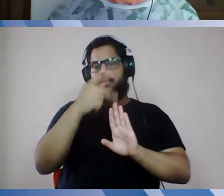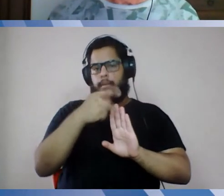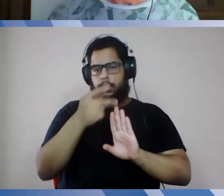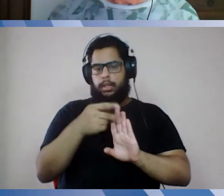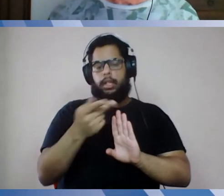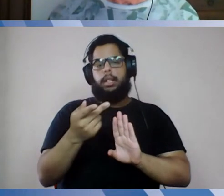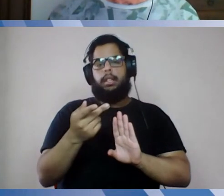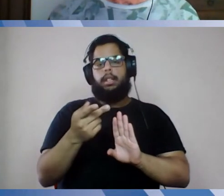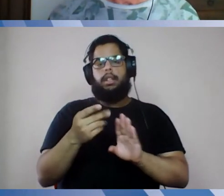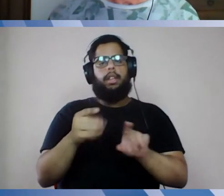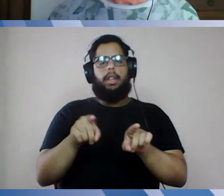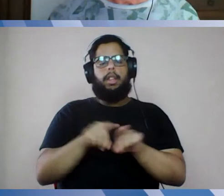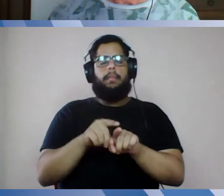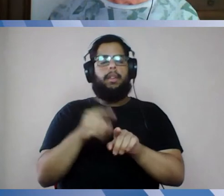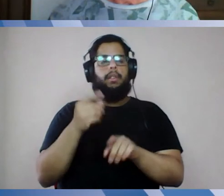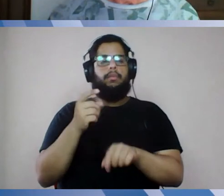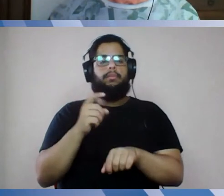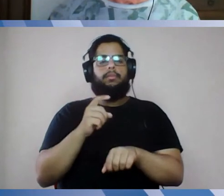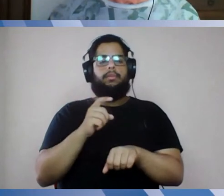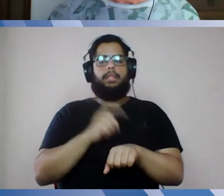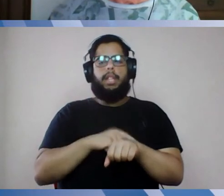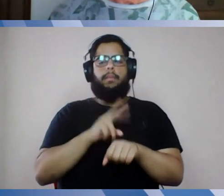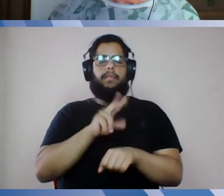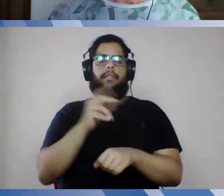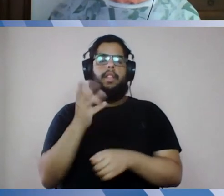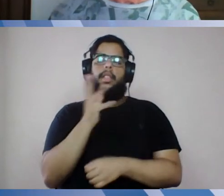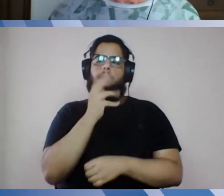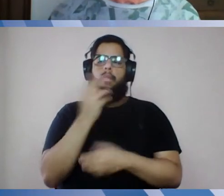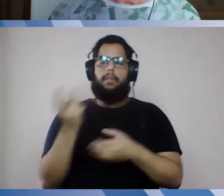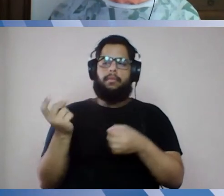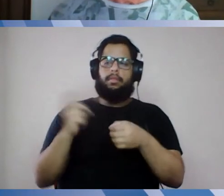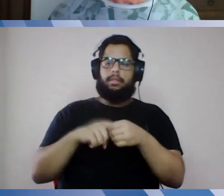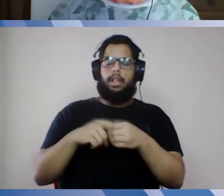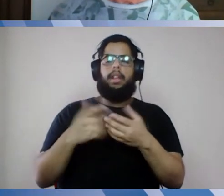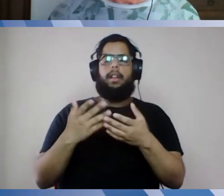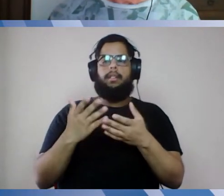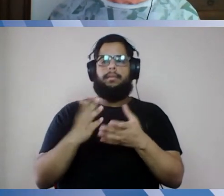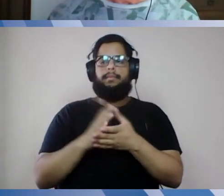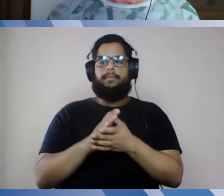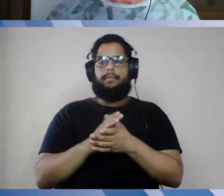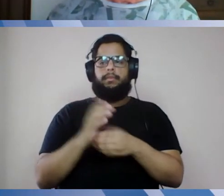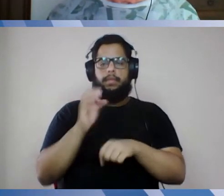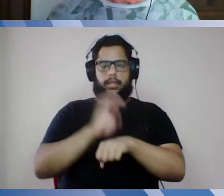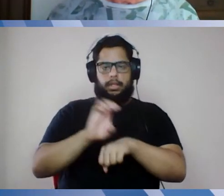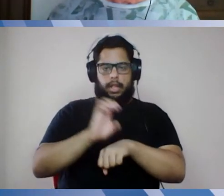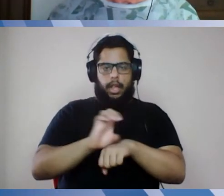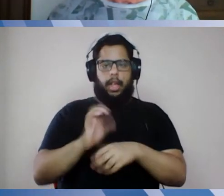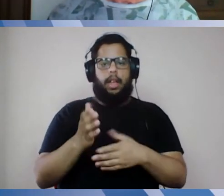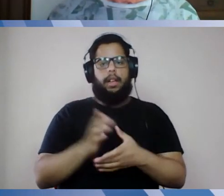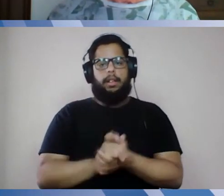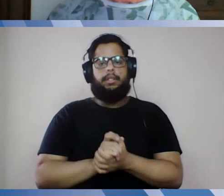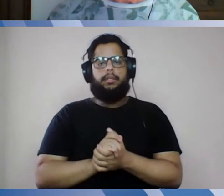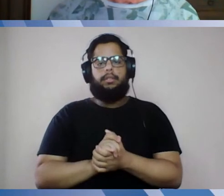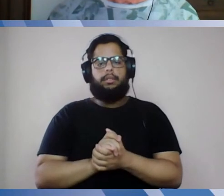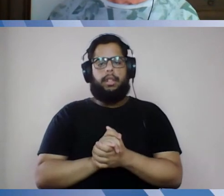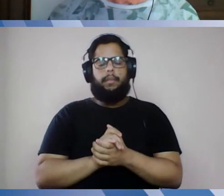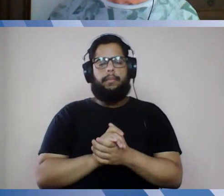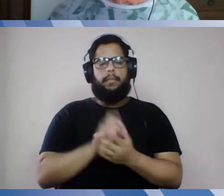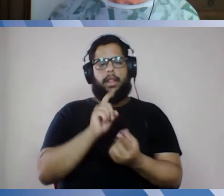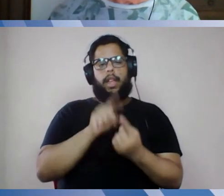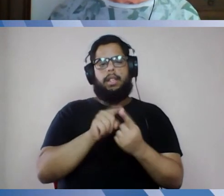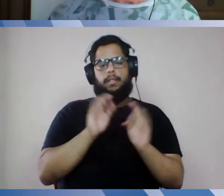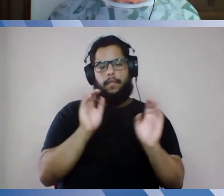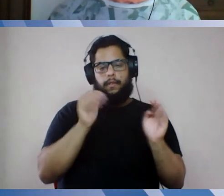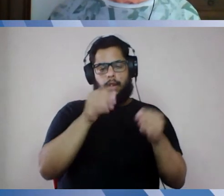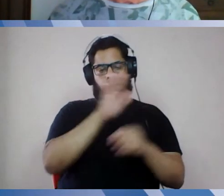retorno dos estágios, aqui no chat a grande maioria dos comentários é nesse sentido, depois ao final eu